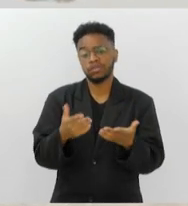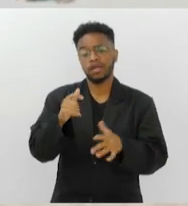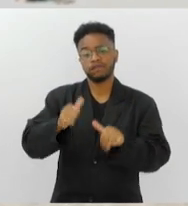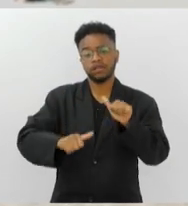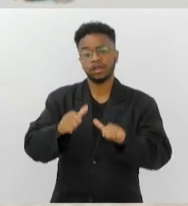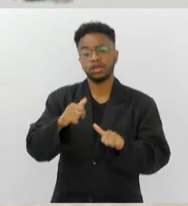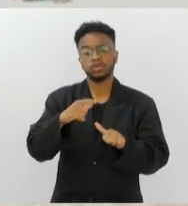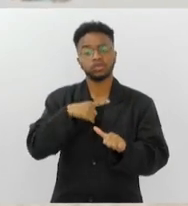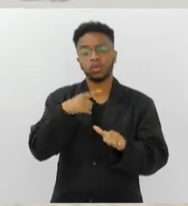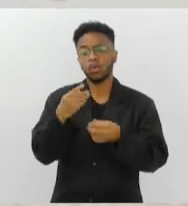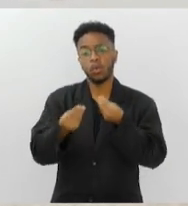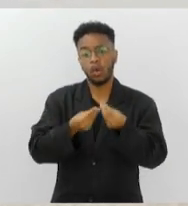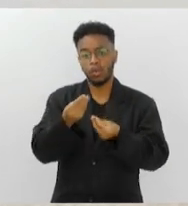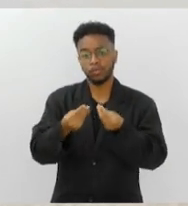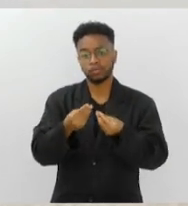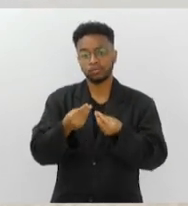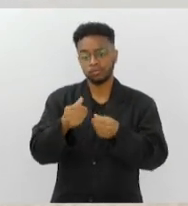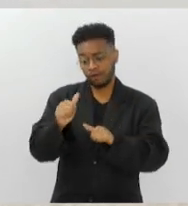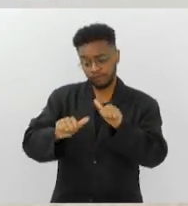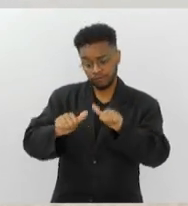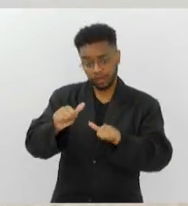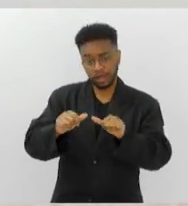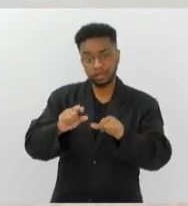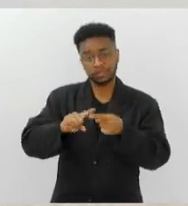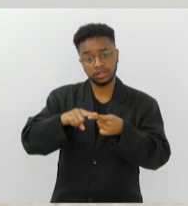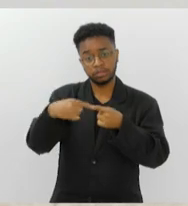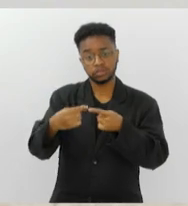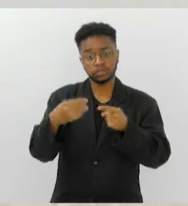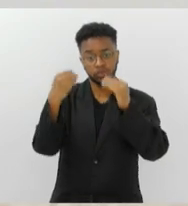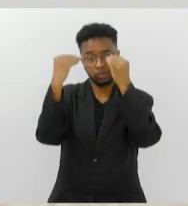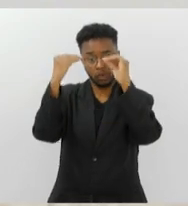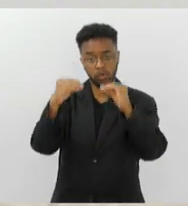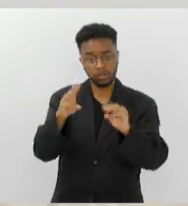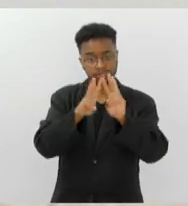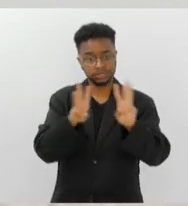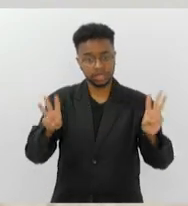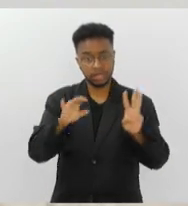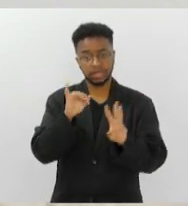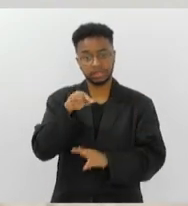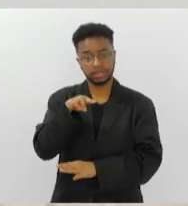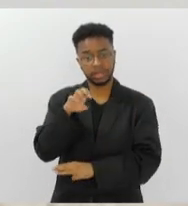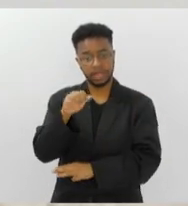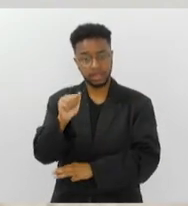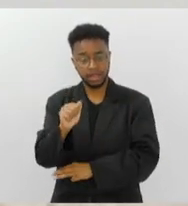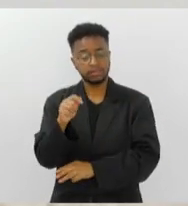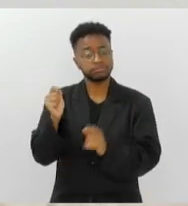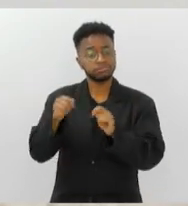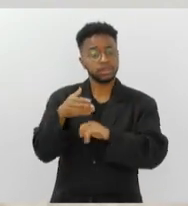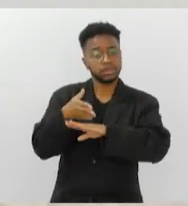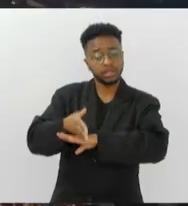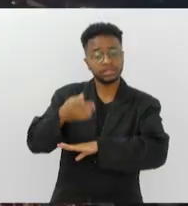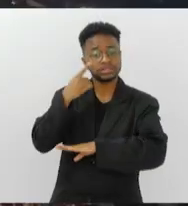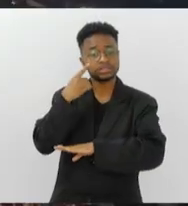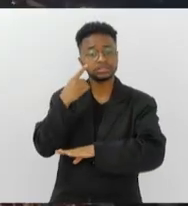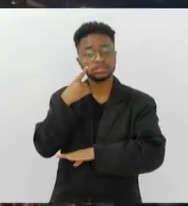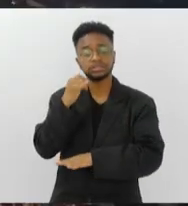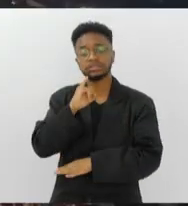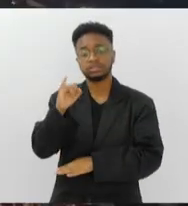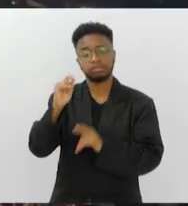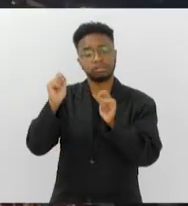coletado, ele é feito a análise e nós colocamos no site. Então, é só entrar no site do INEA para saber se a sua praia está bauneável ou não.